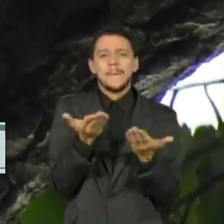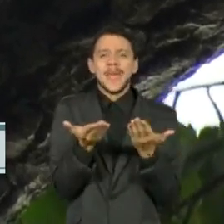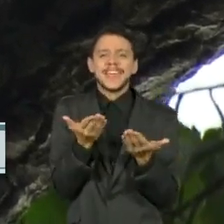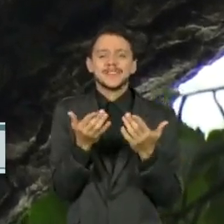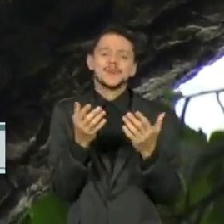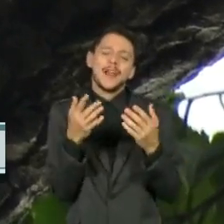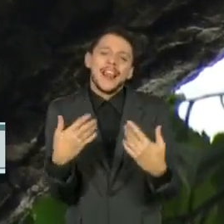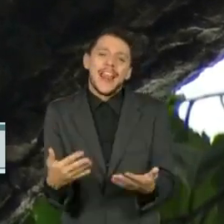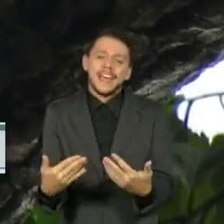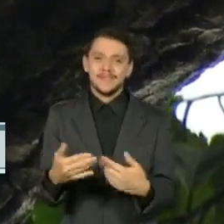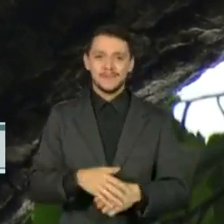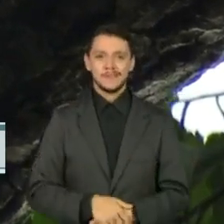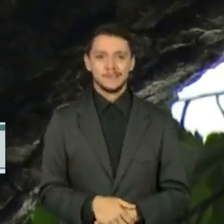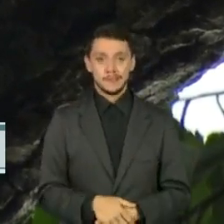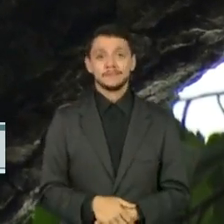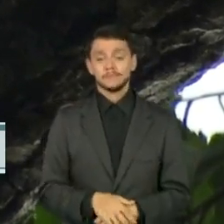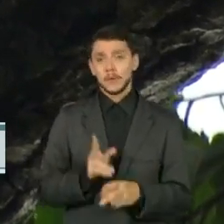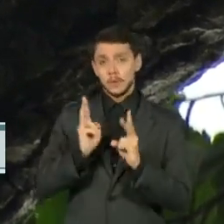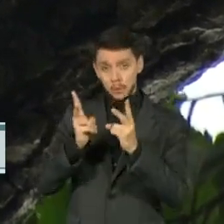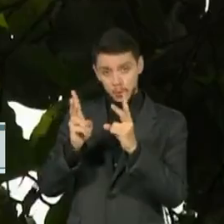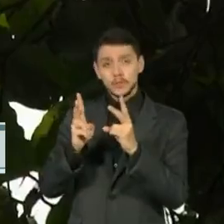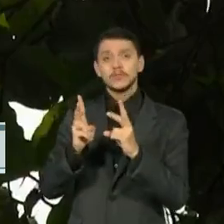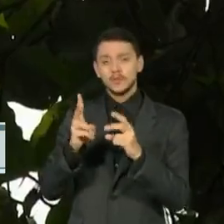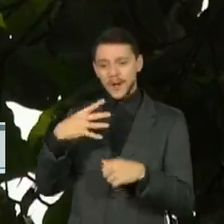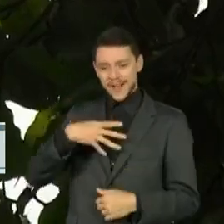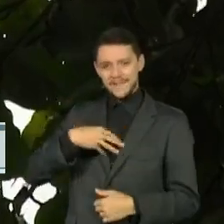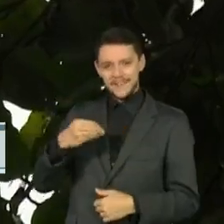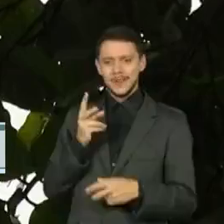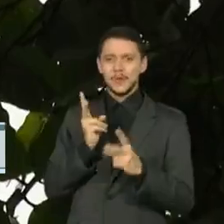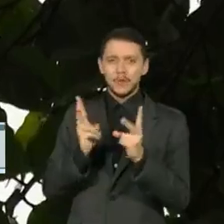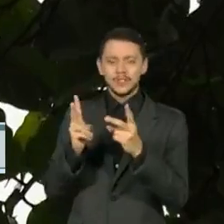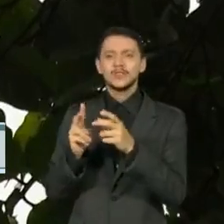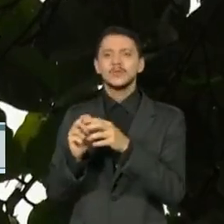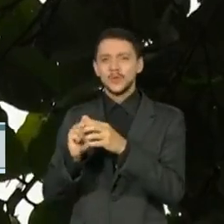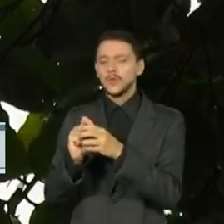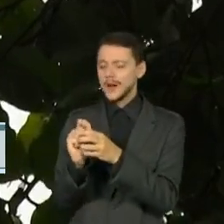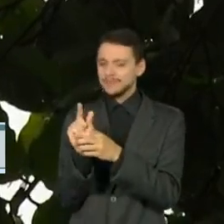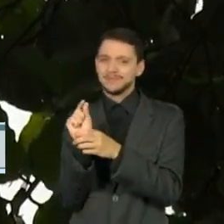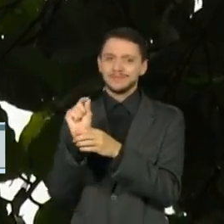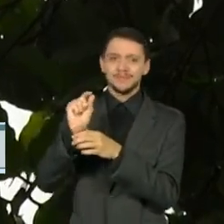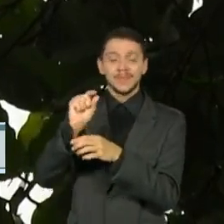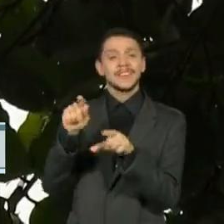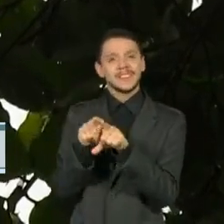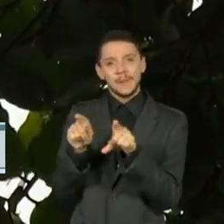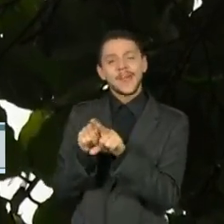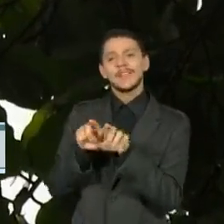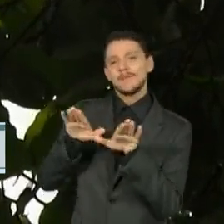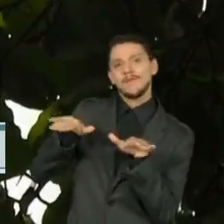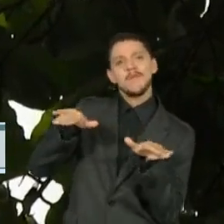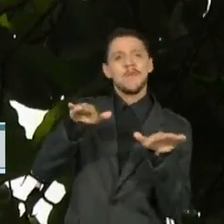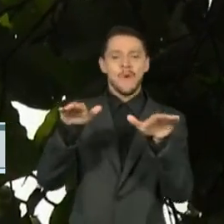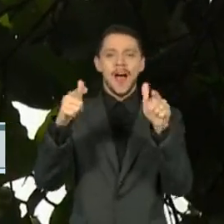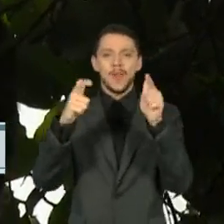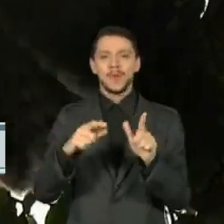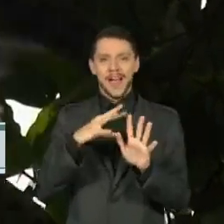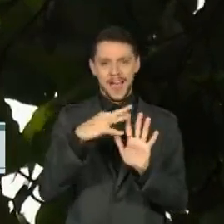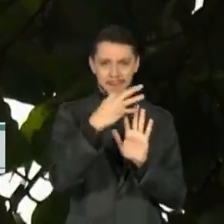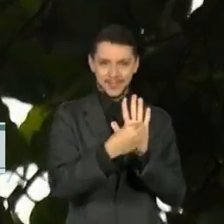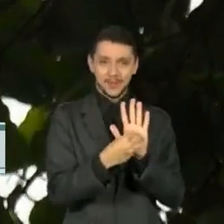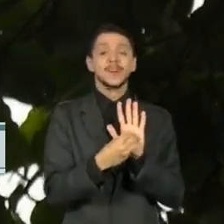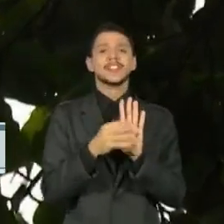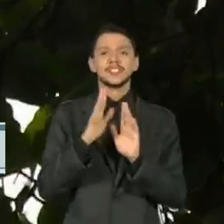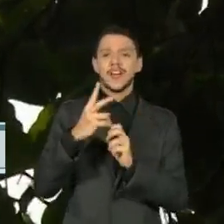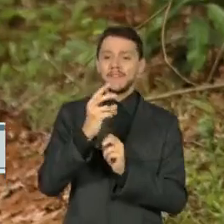Para garantir que os filhotes continuem a nascer e a voar pela Amazônia, há mais de 20 anos foi criado o Projeto